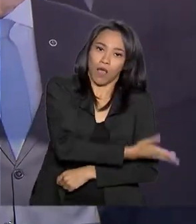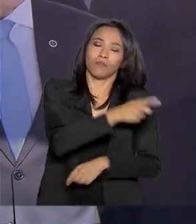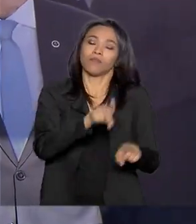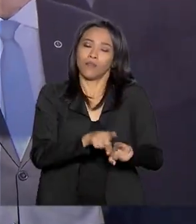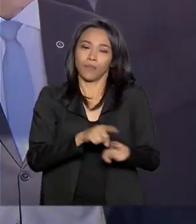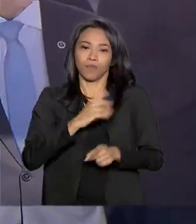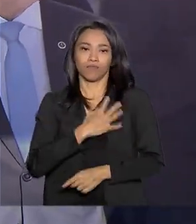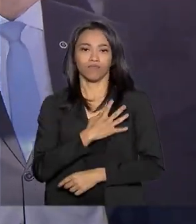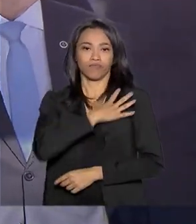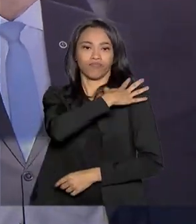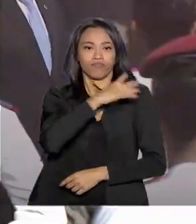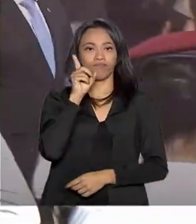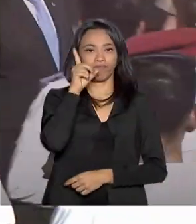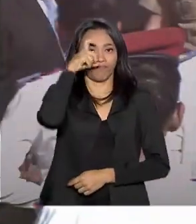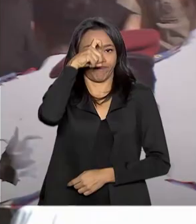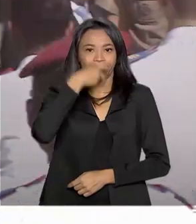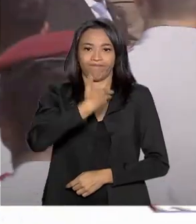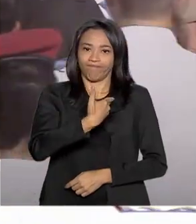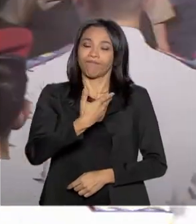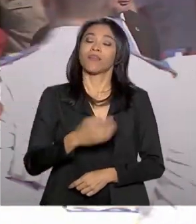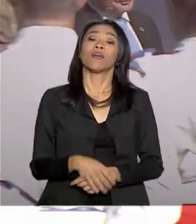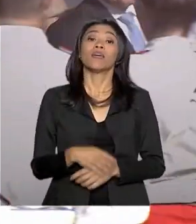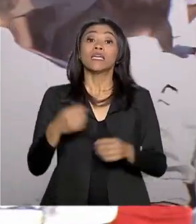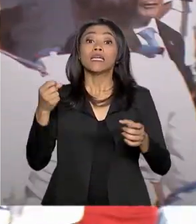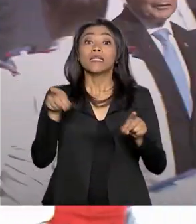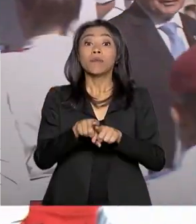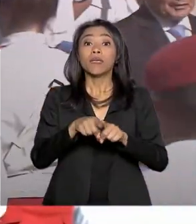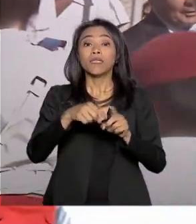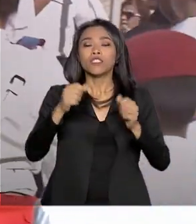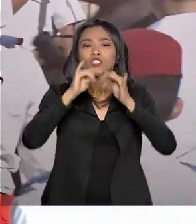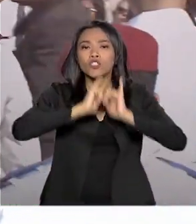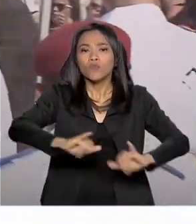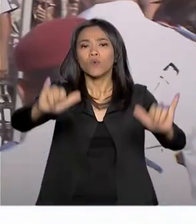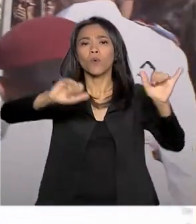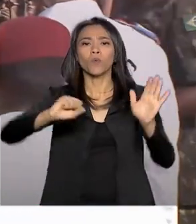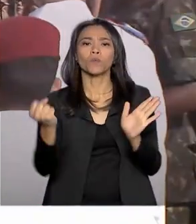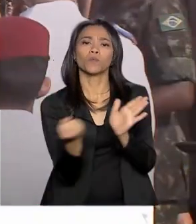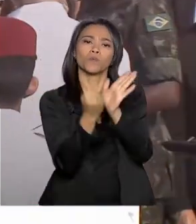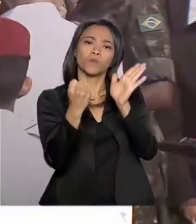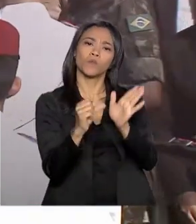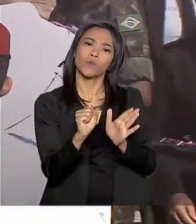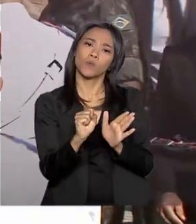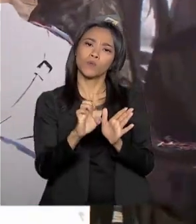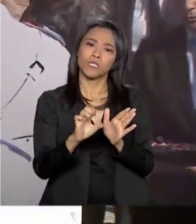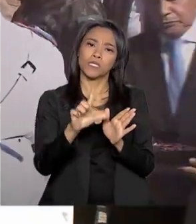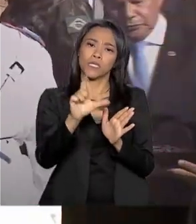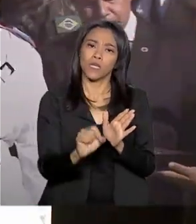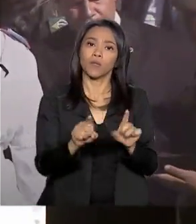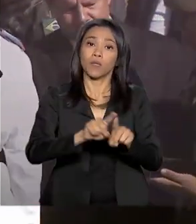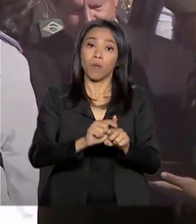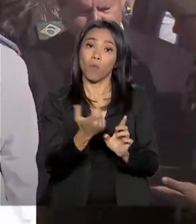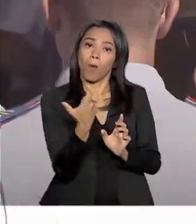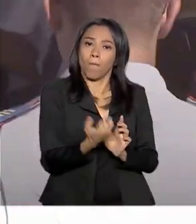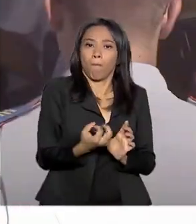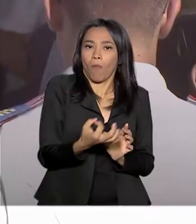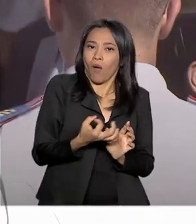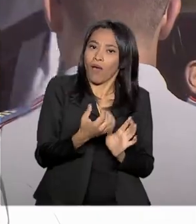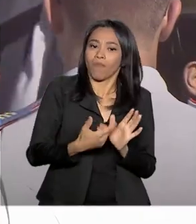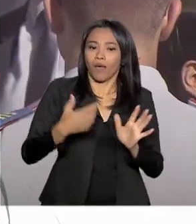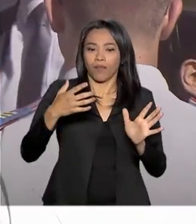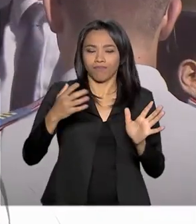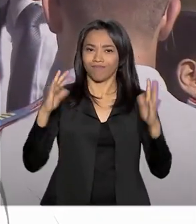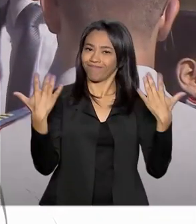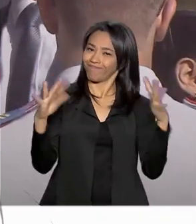Hamilton Mourão, Jair Bolsonaro lançou um selo, uma moeda comemorativa, para marcar os 130 anos da